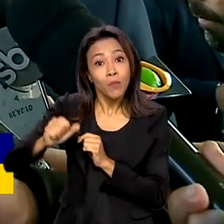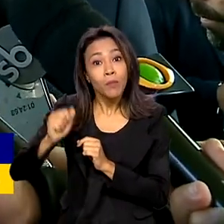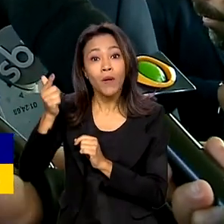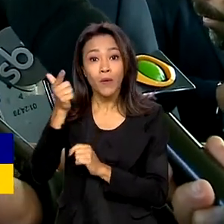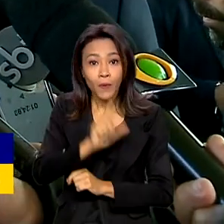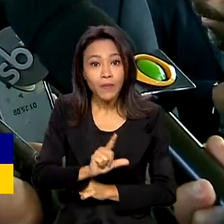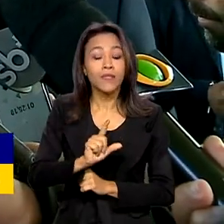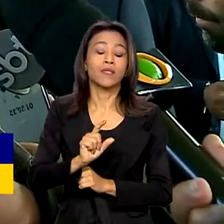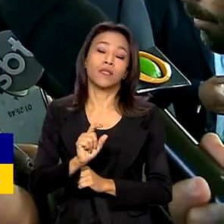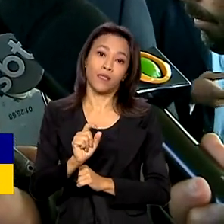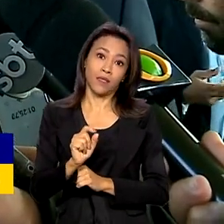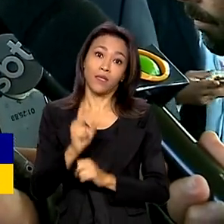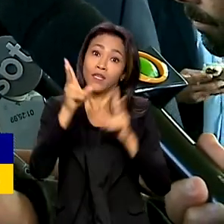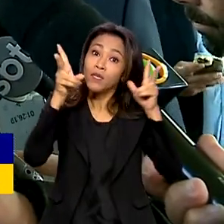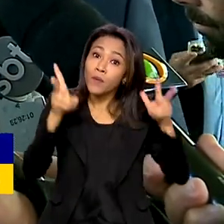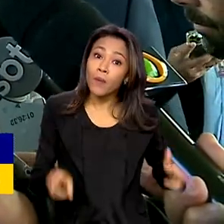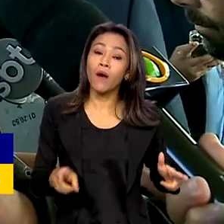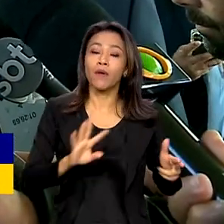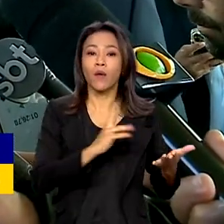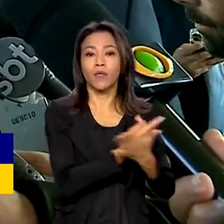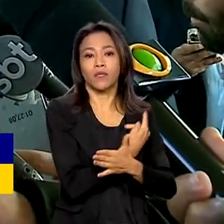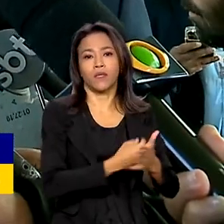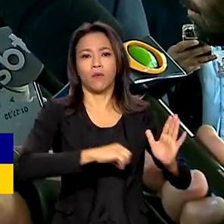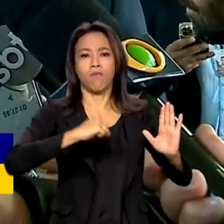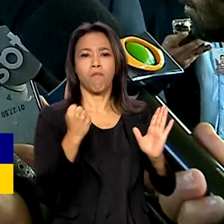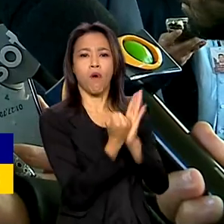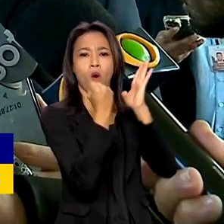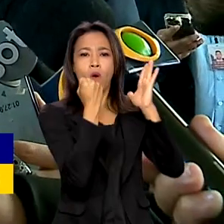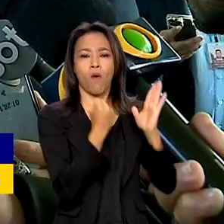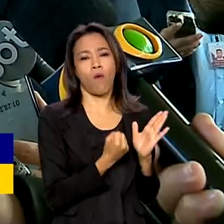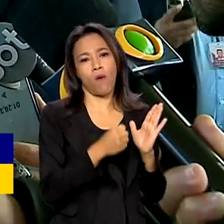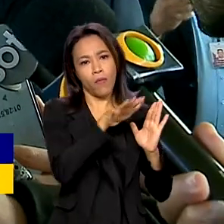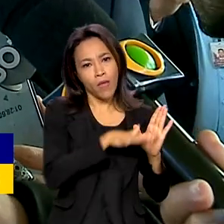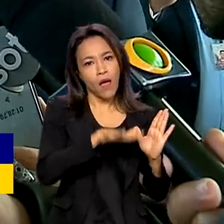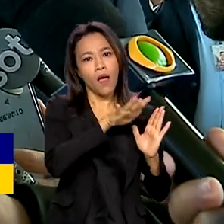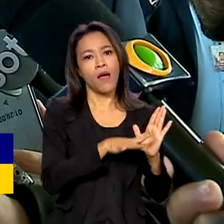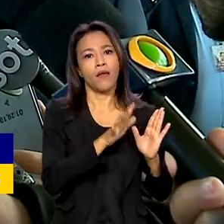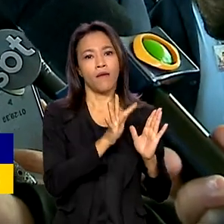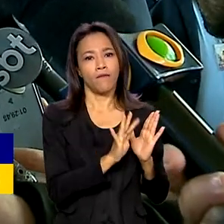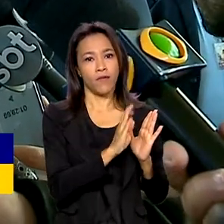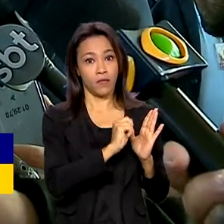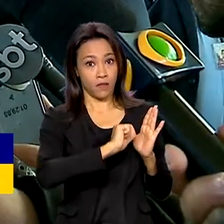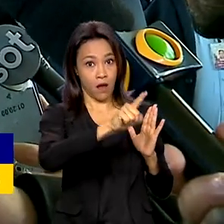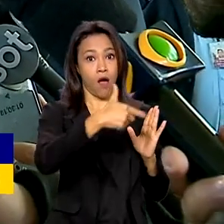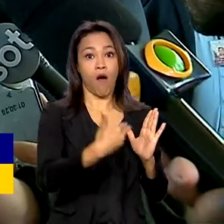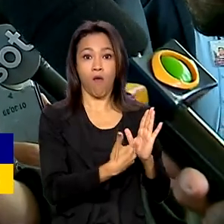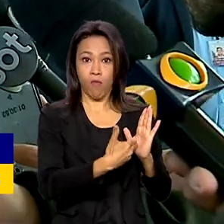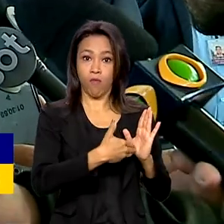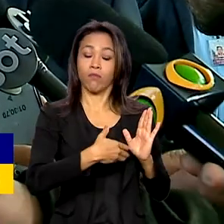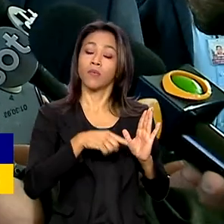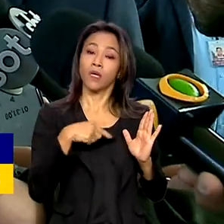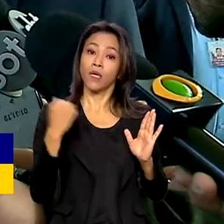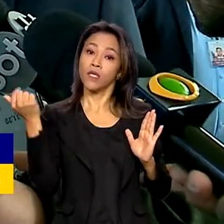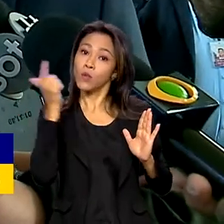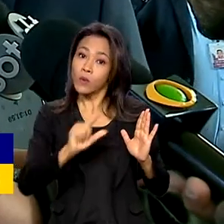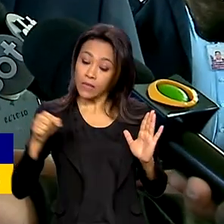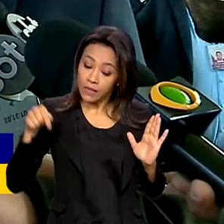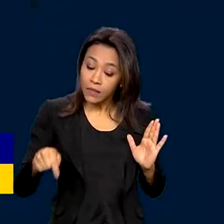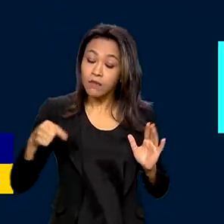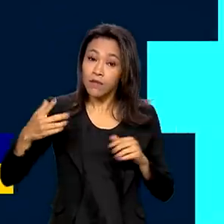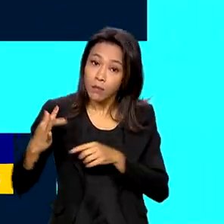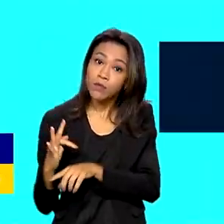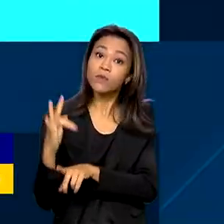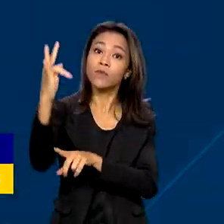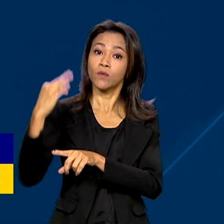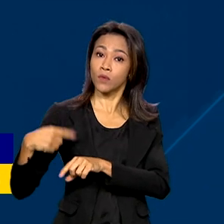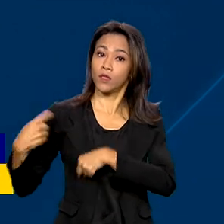tanto quanto aconteceu com o marco fiscal, de que é um projeto de país que está em curso, de que é algo que é para as futuras gerações.